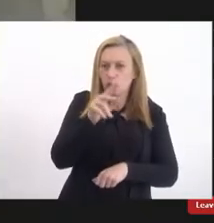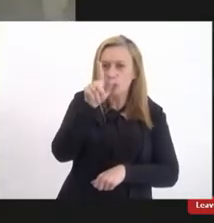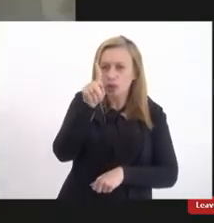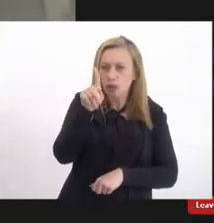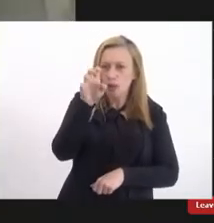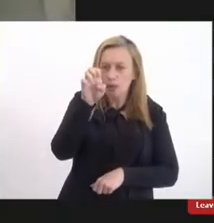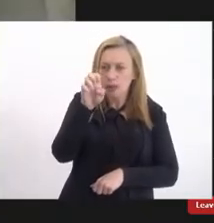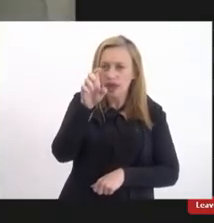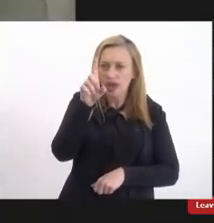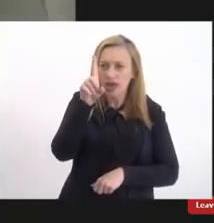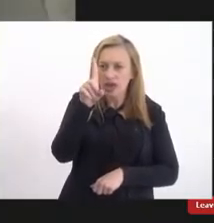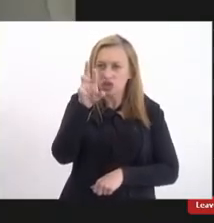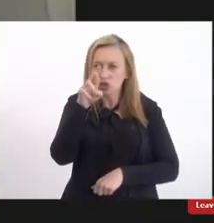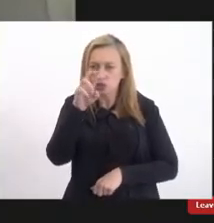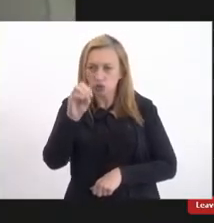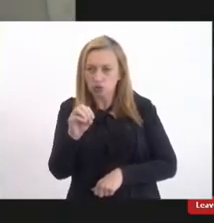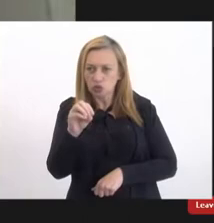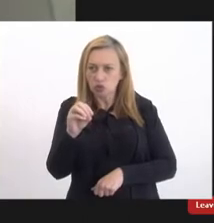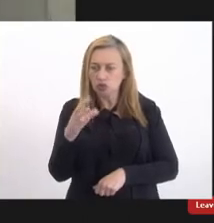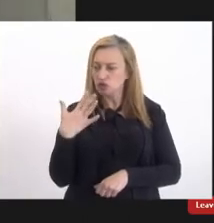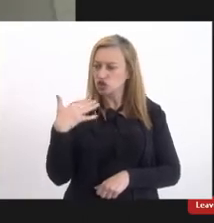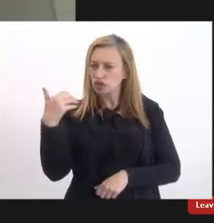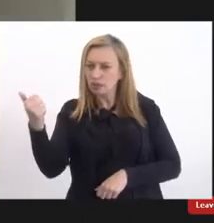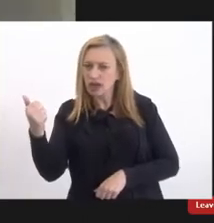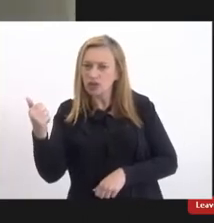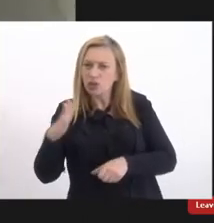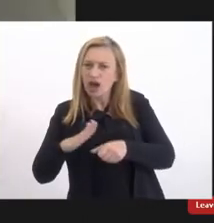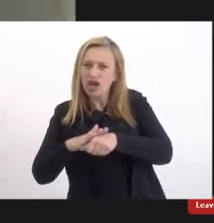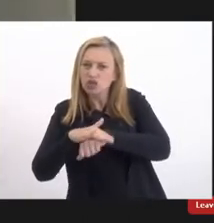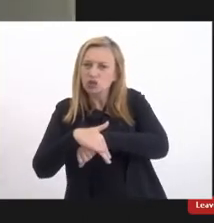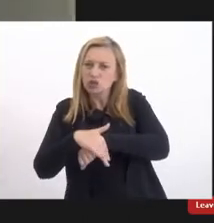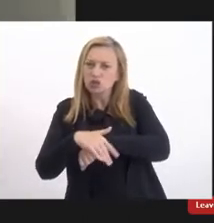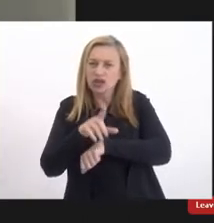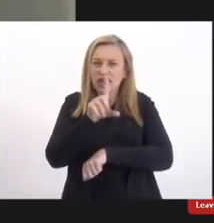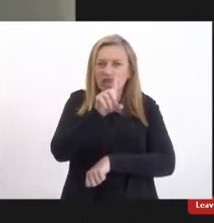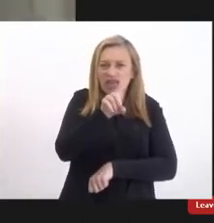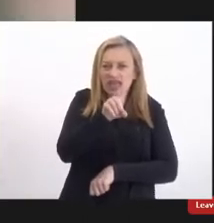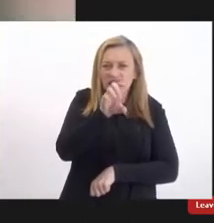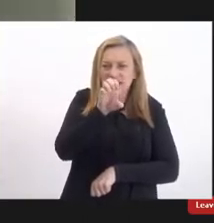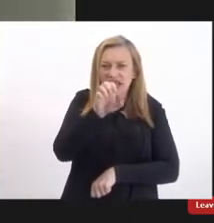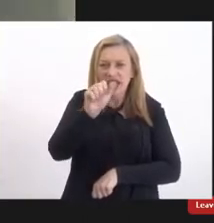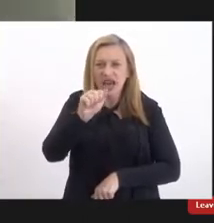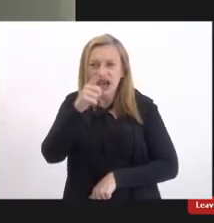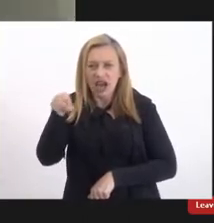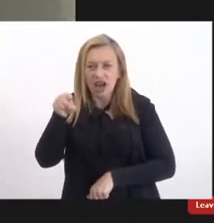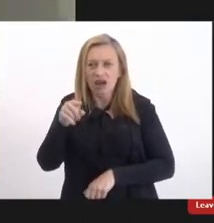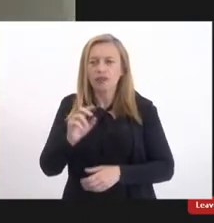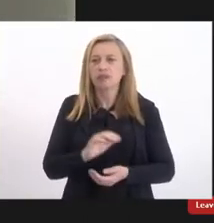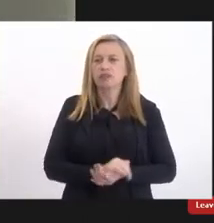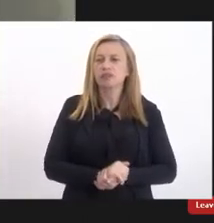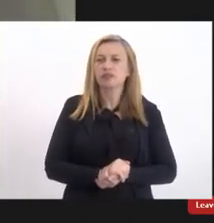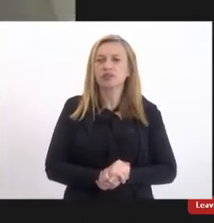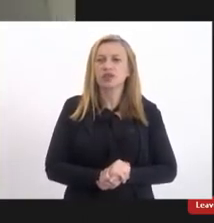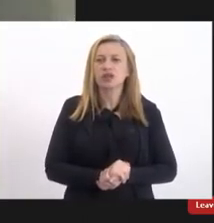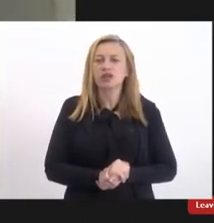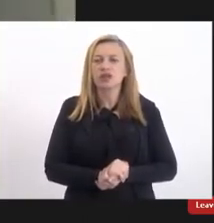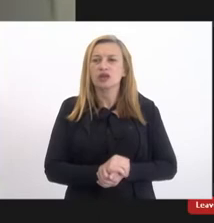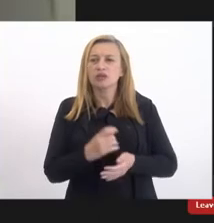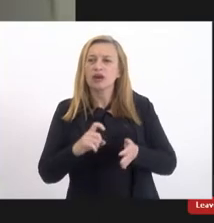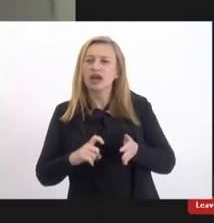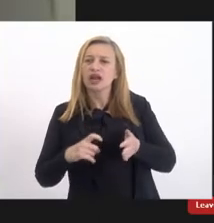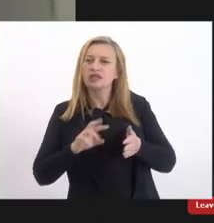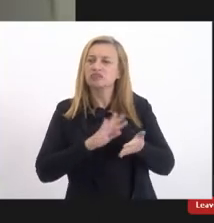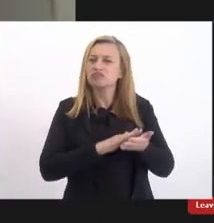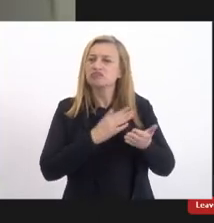pra gente que ele foi chamado à noite numa deã pra traduzir uma denúncia de